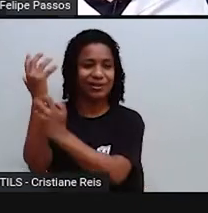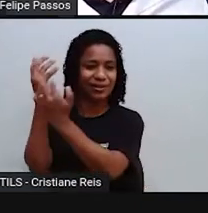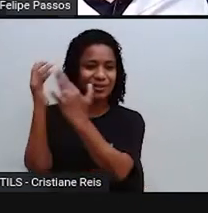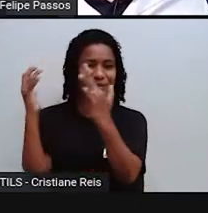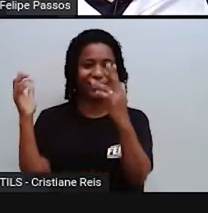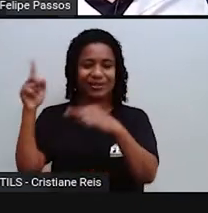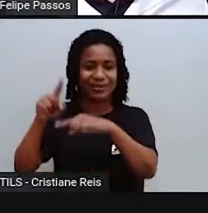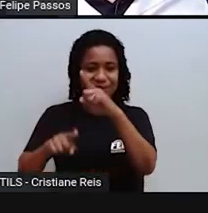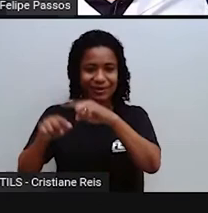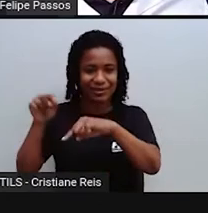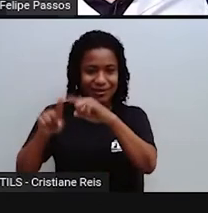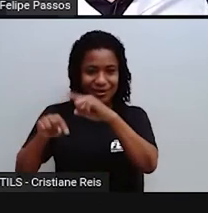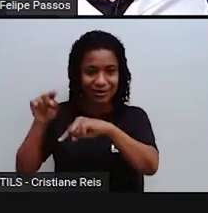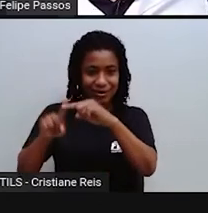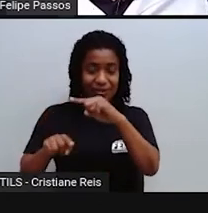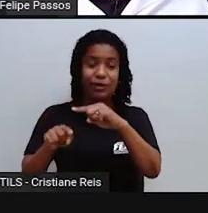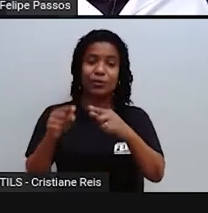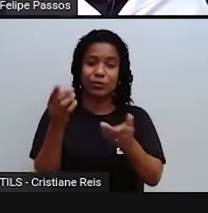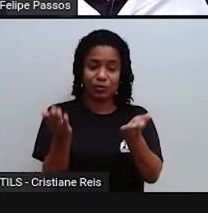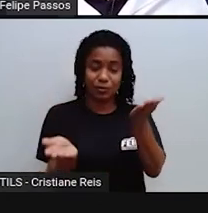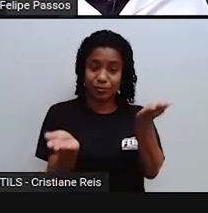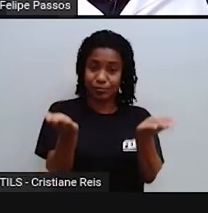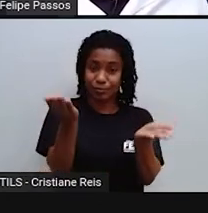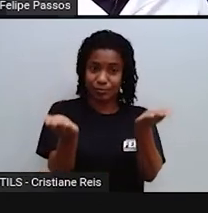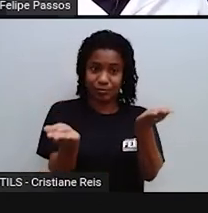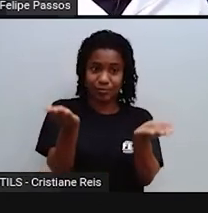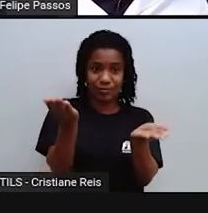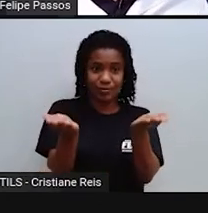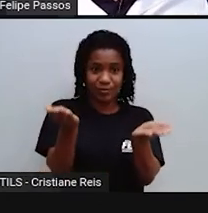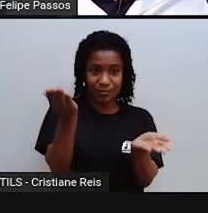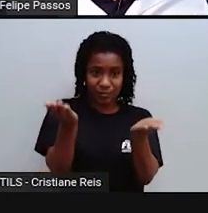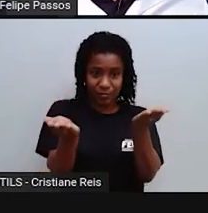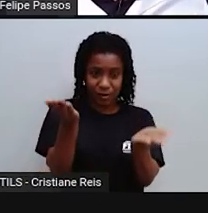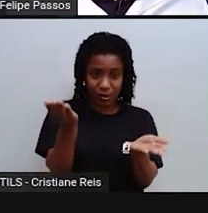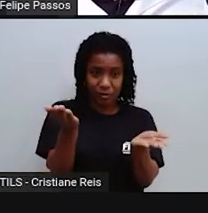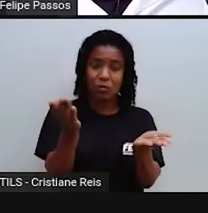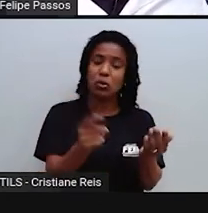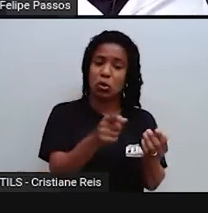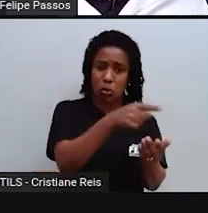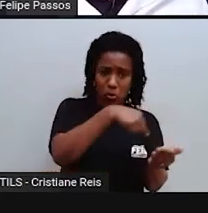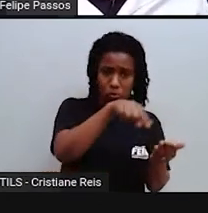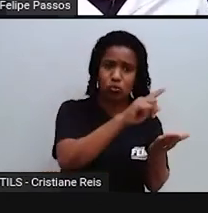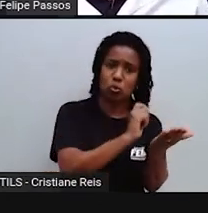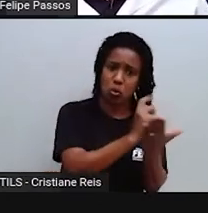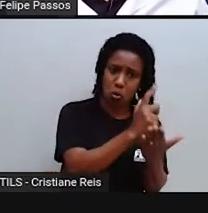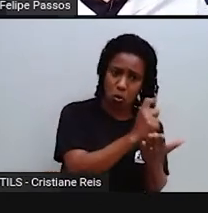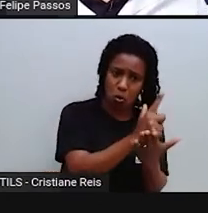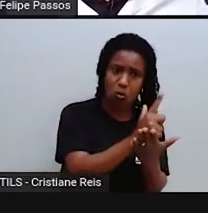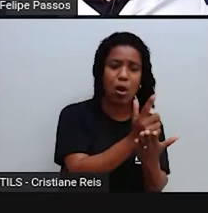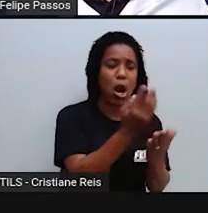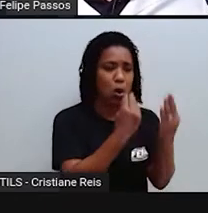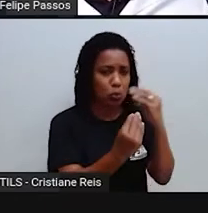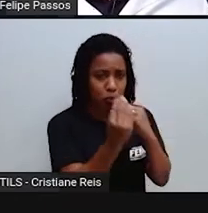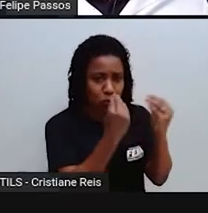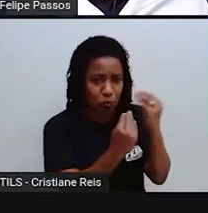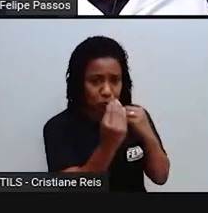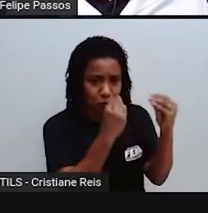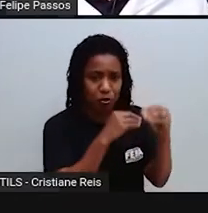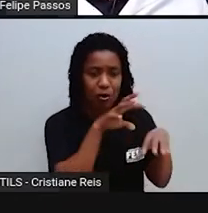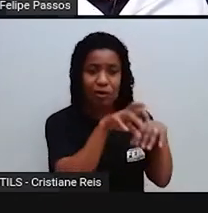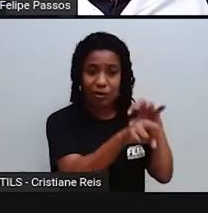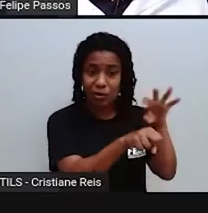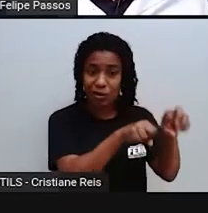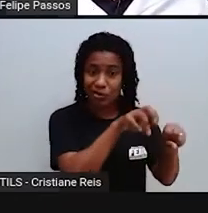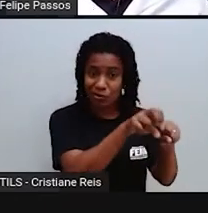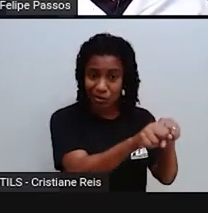Sustentabilidade seria justamente isso, um equilíbrio entre o que a gente tira da natureza e o que a natureza consegue repor. E aí